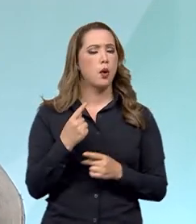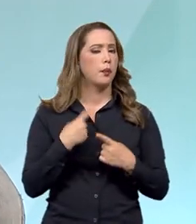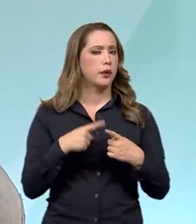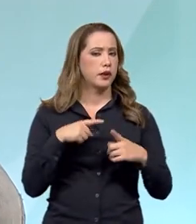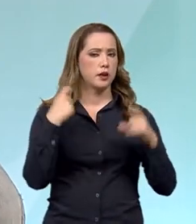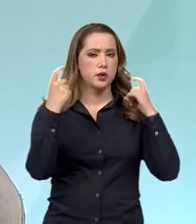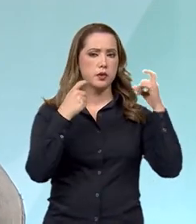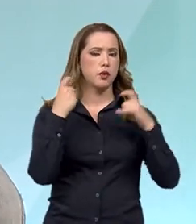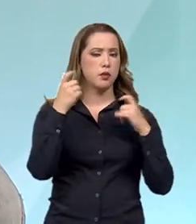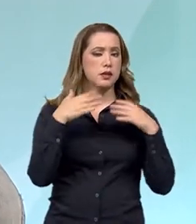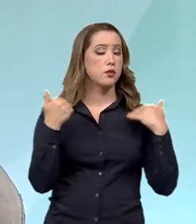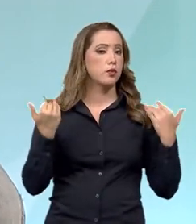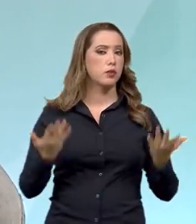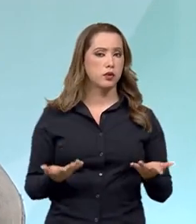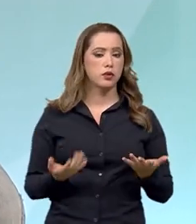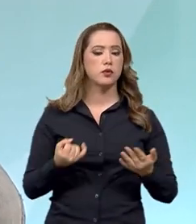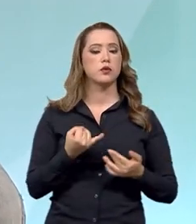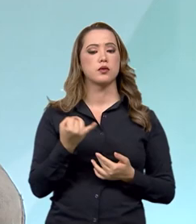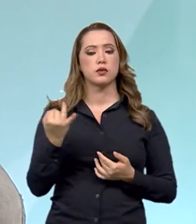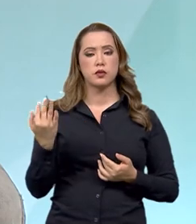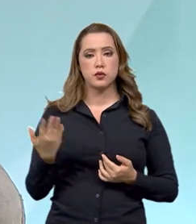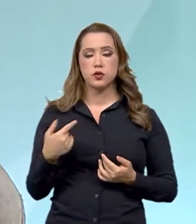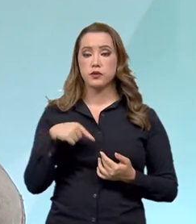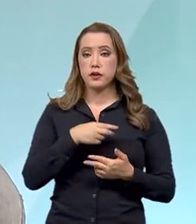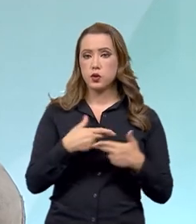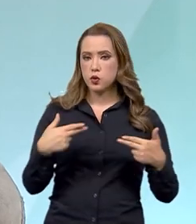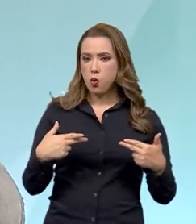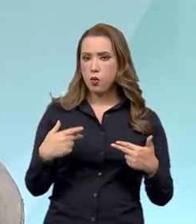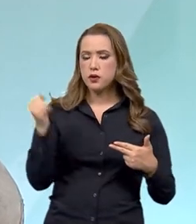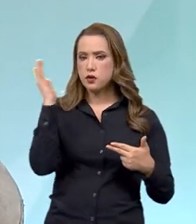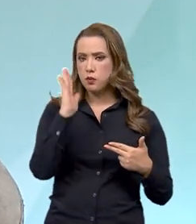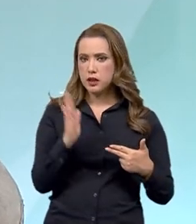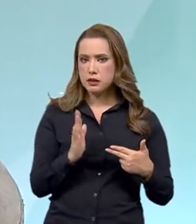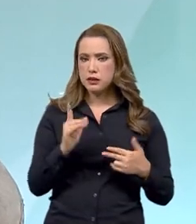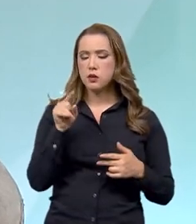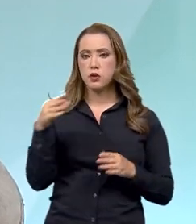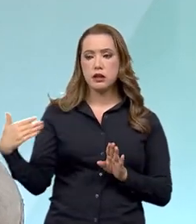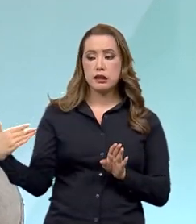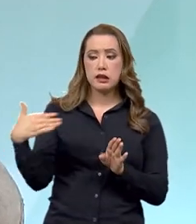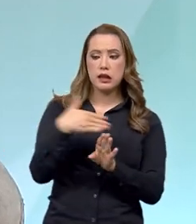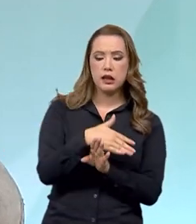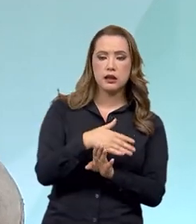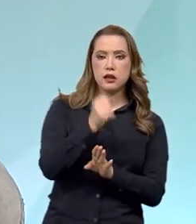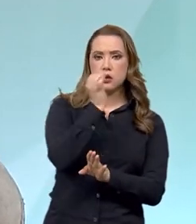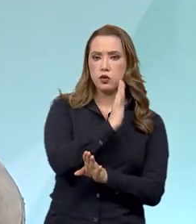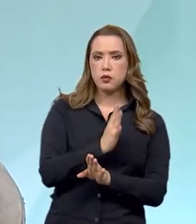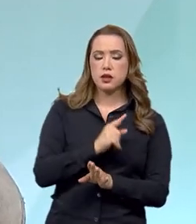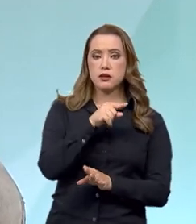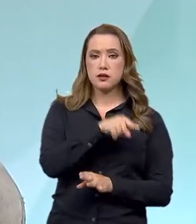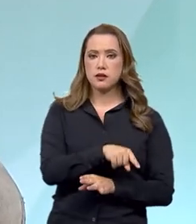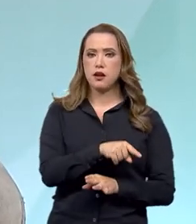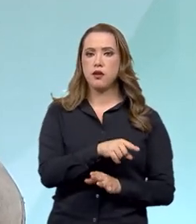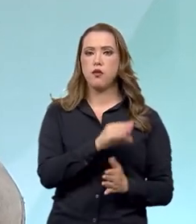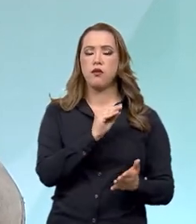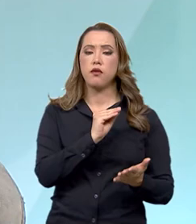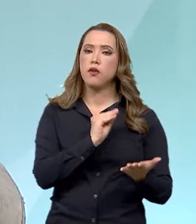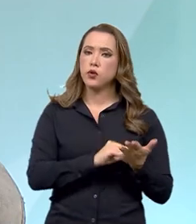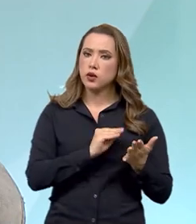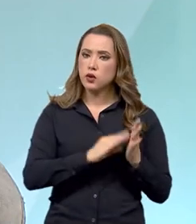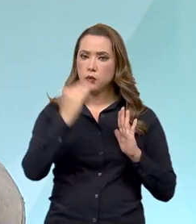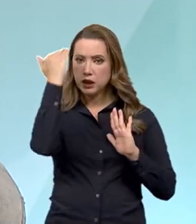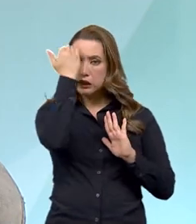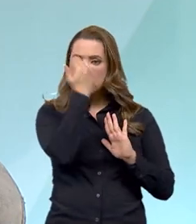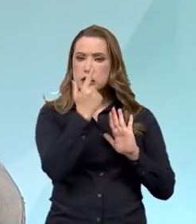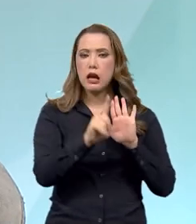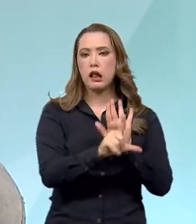uma quantidade de produtos e mercadorias que ingressam em nosso país de forma irregular. Muitas